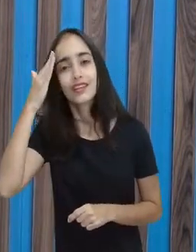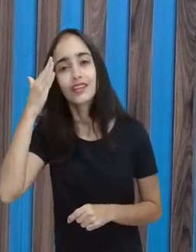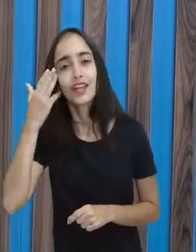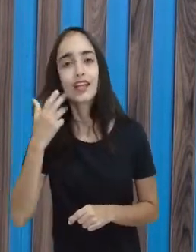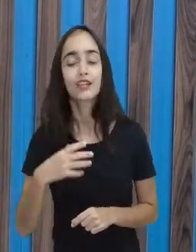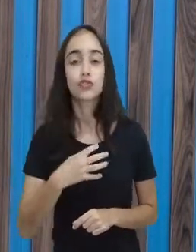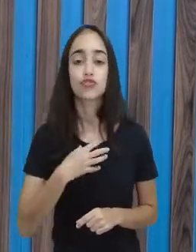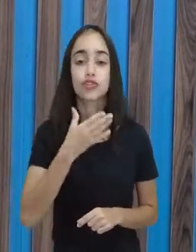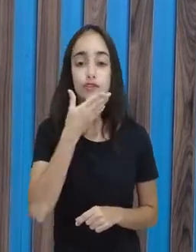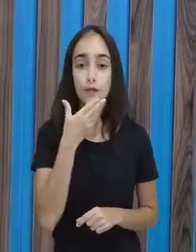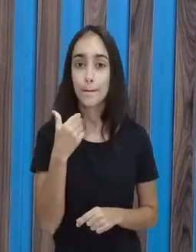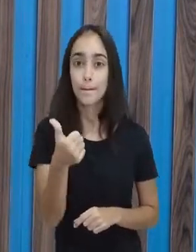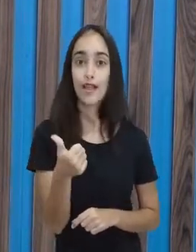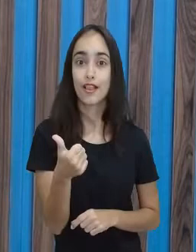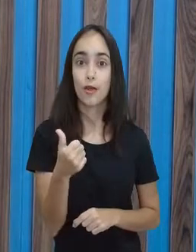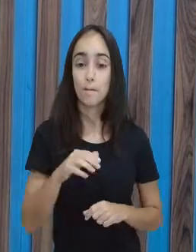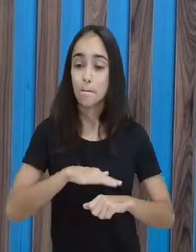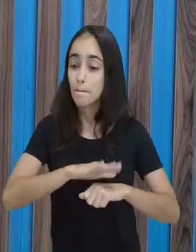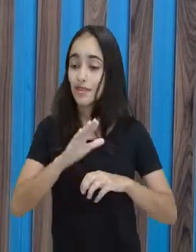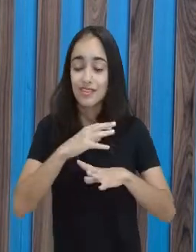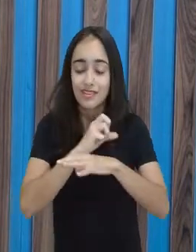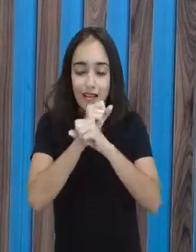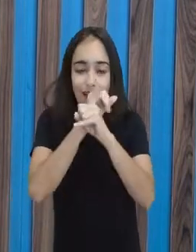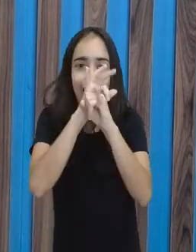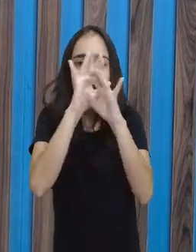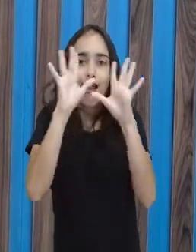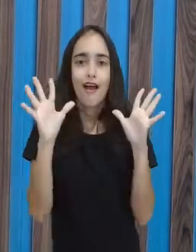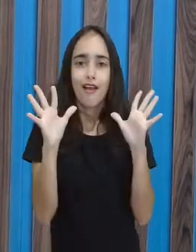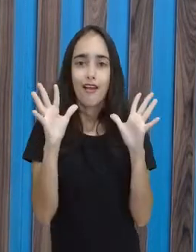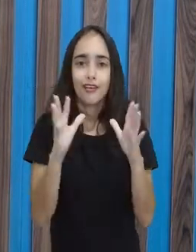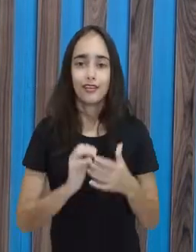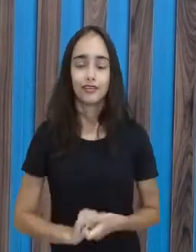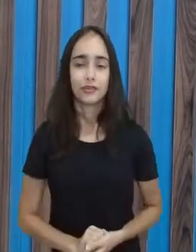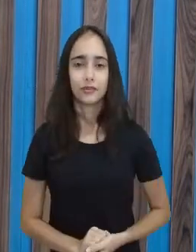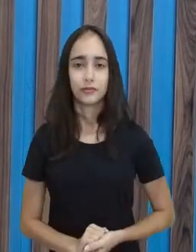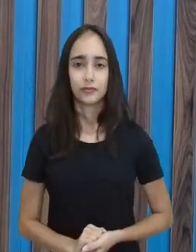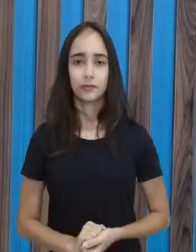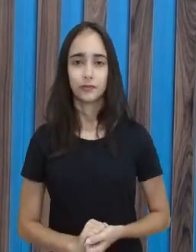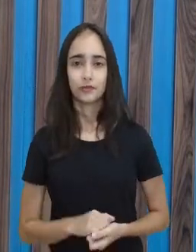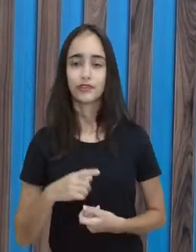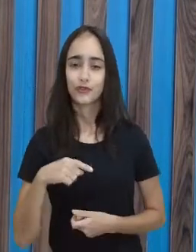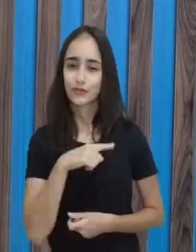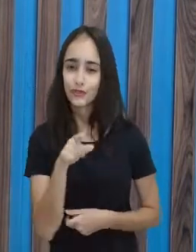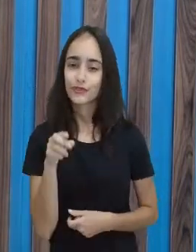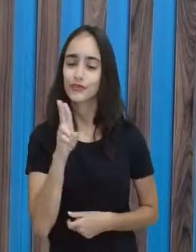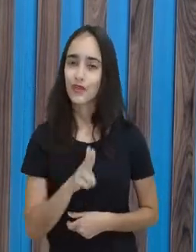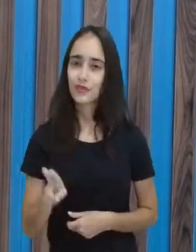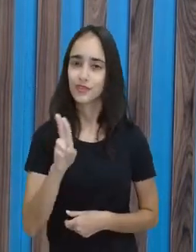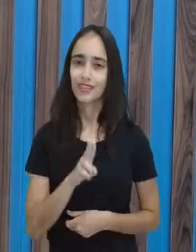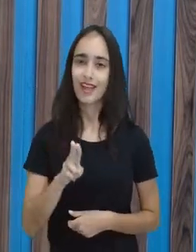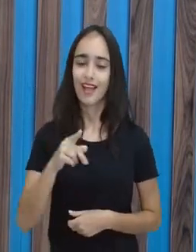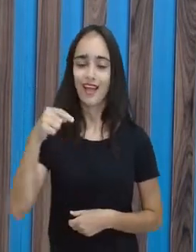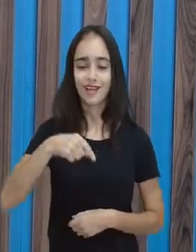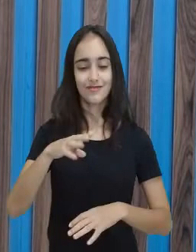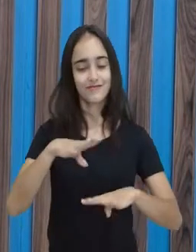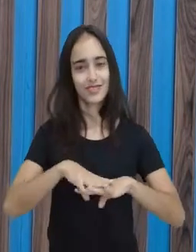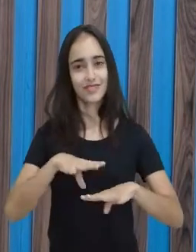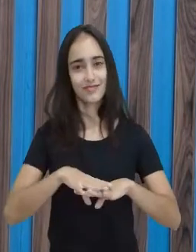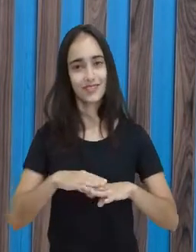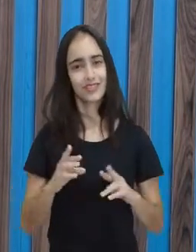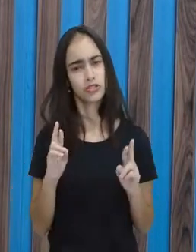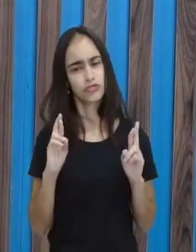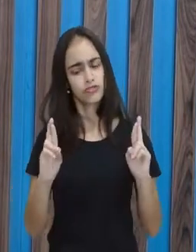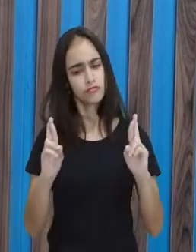para você? É isso que você vai utilizar nessa abordagem. Eu espero que essas